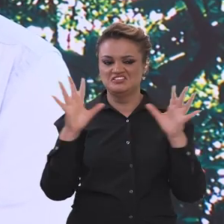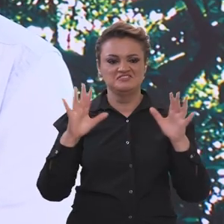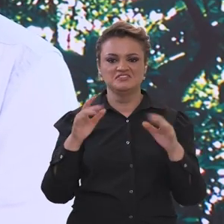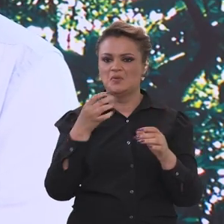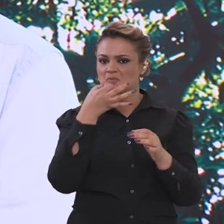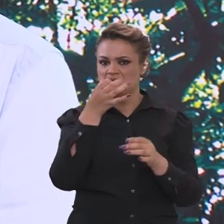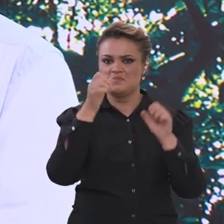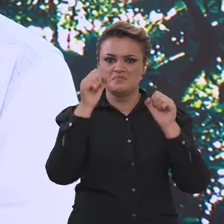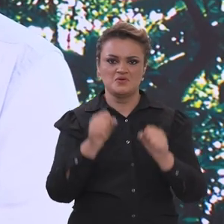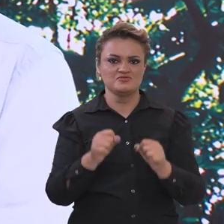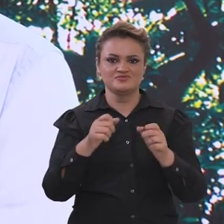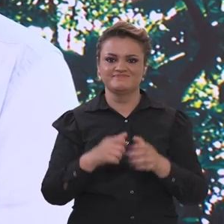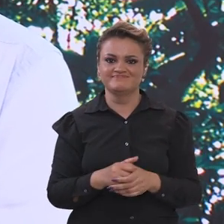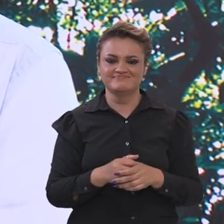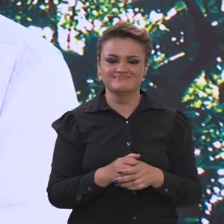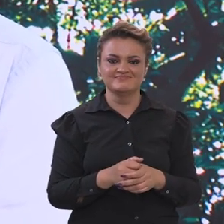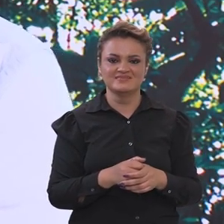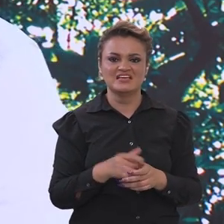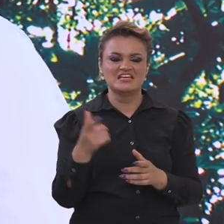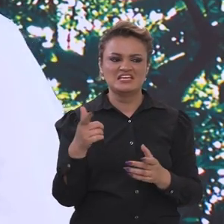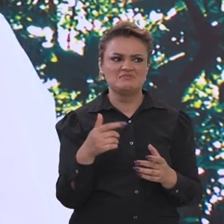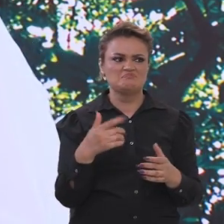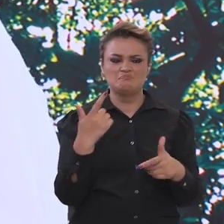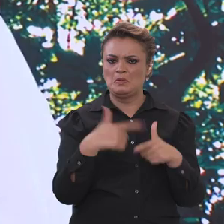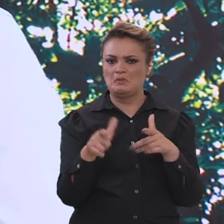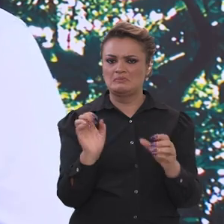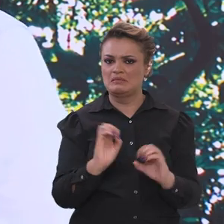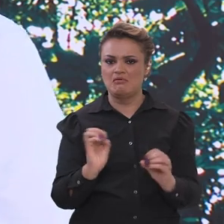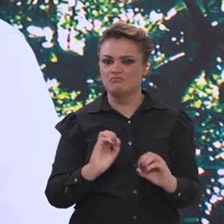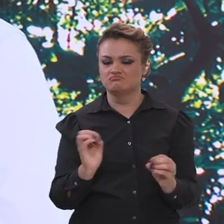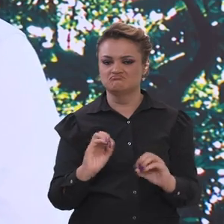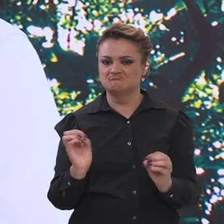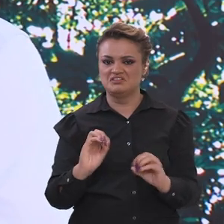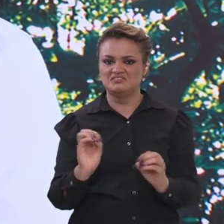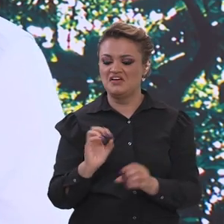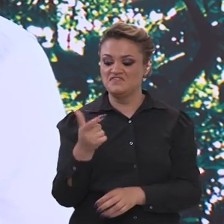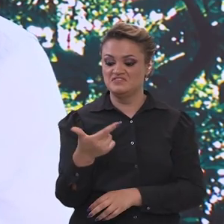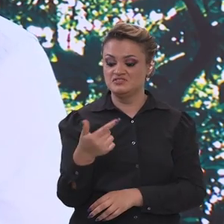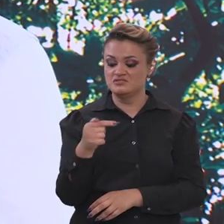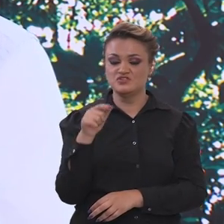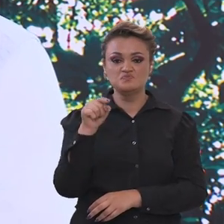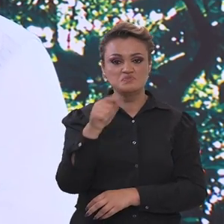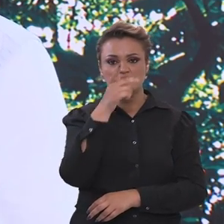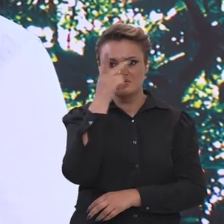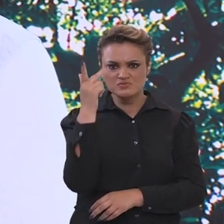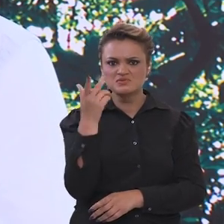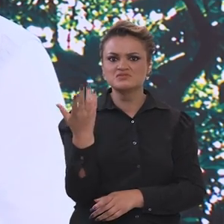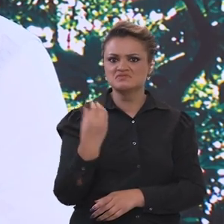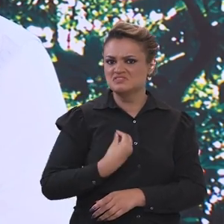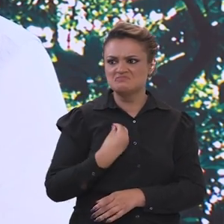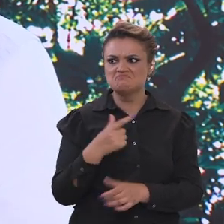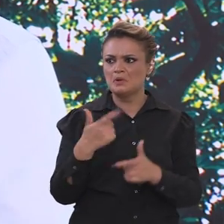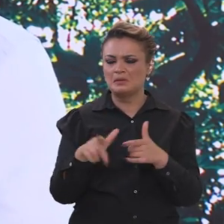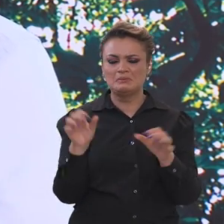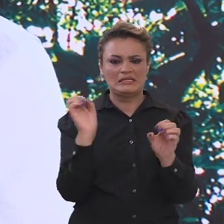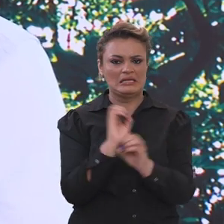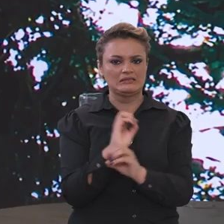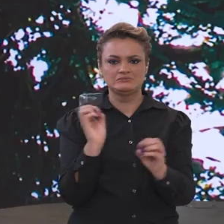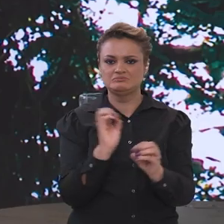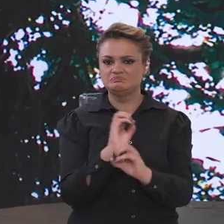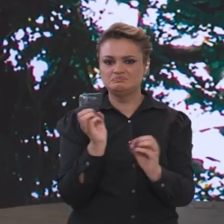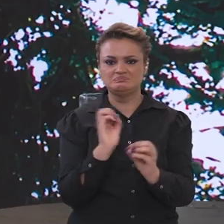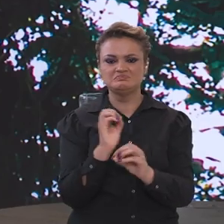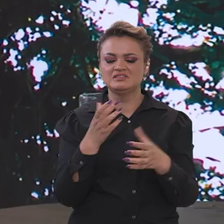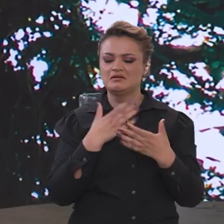soberano, e não teve uma intercorrência. 27 mil pessoas, 470, não teve uma